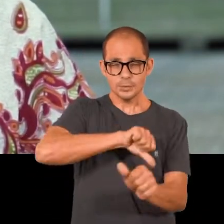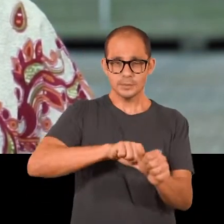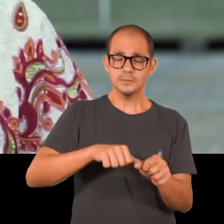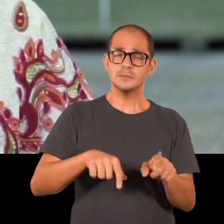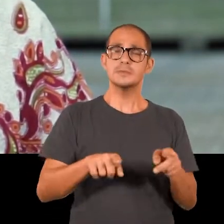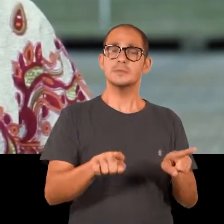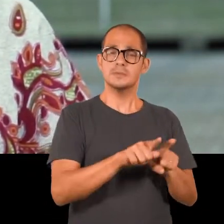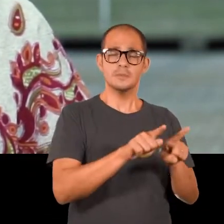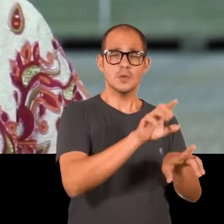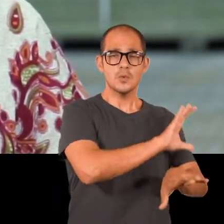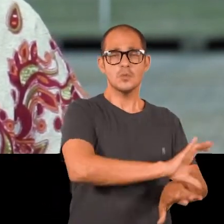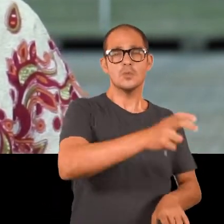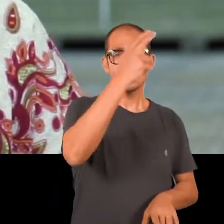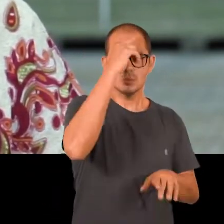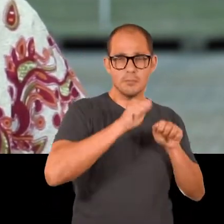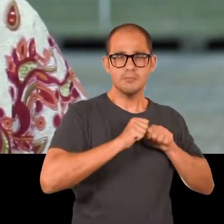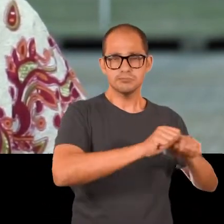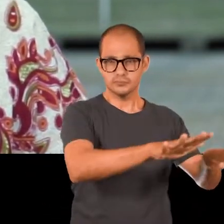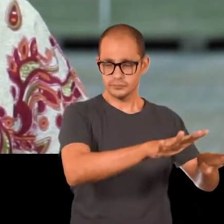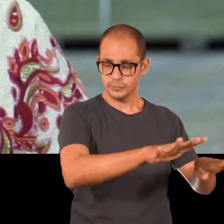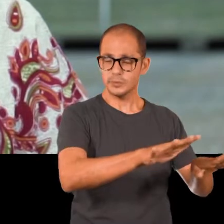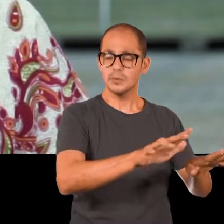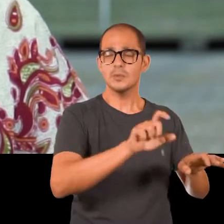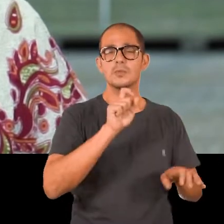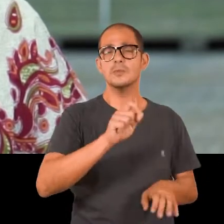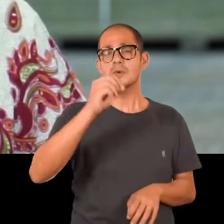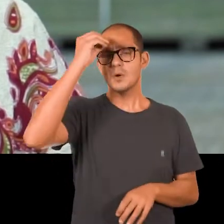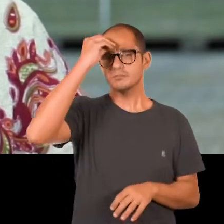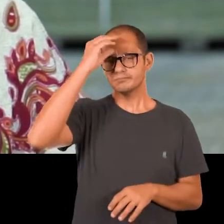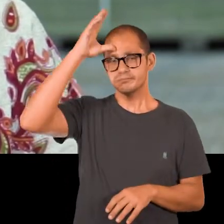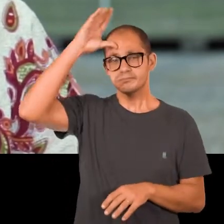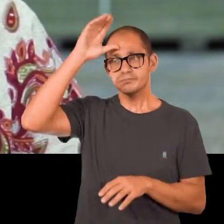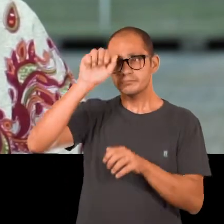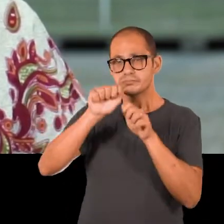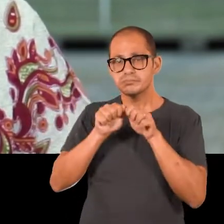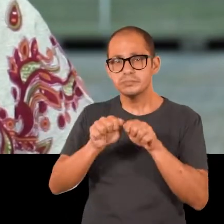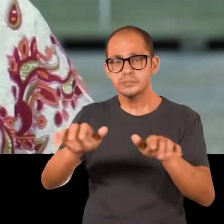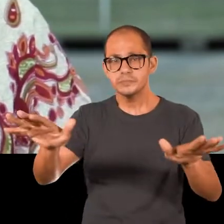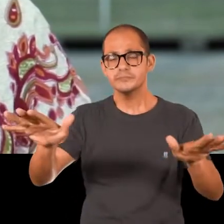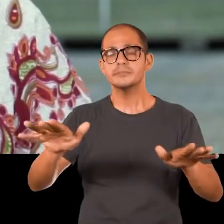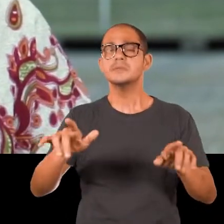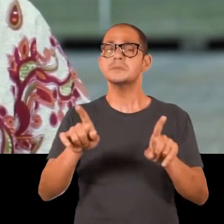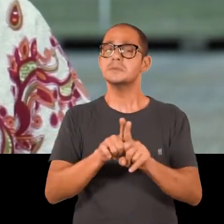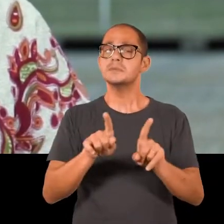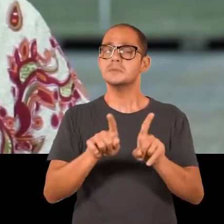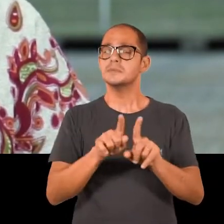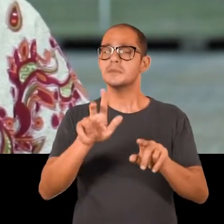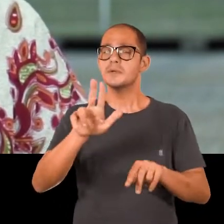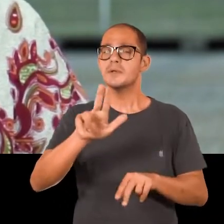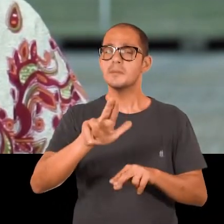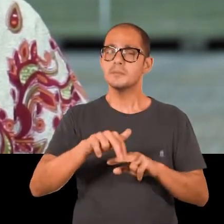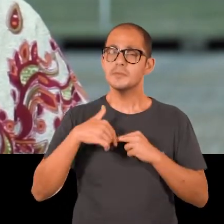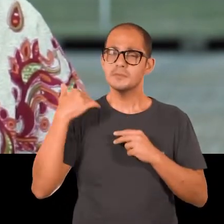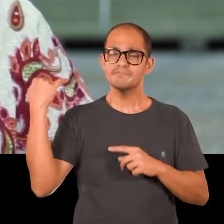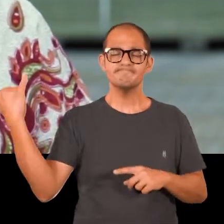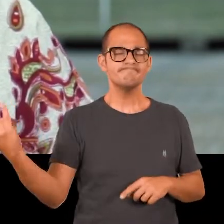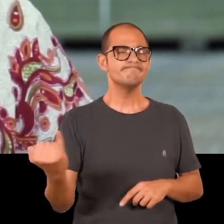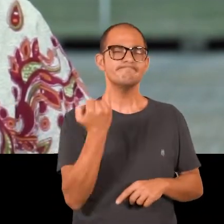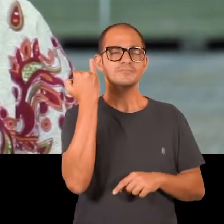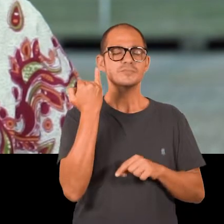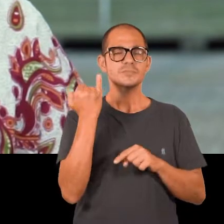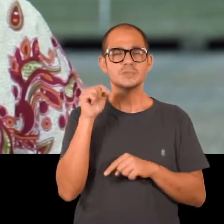disseminação da cultura, onde se espalha a sabedoria. E é importante a Universidade